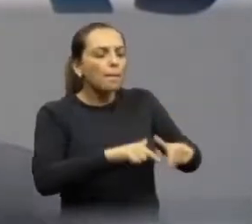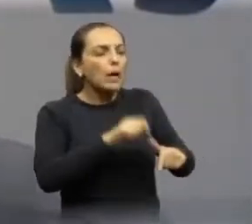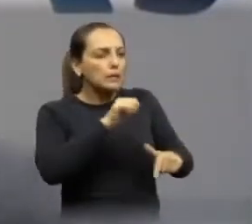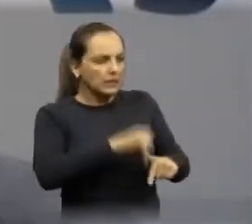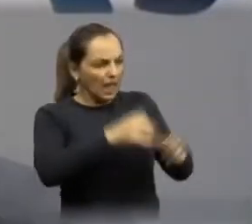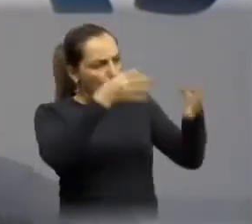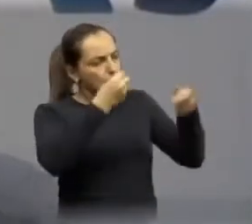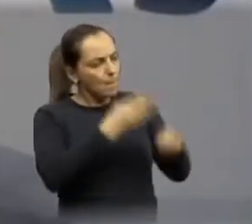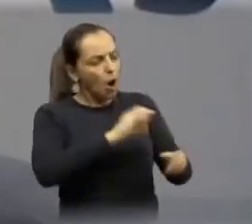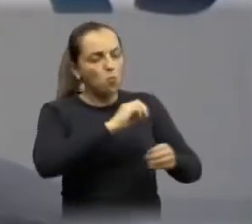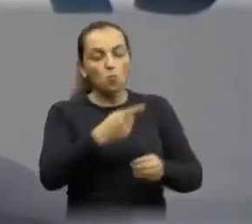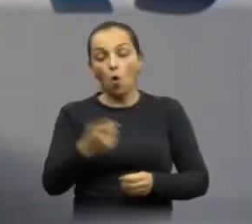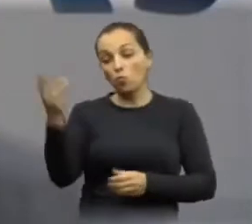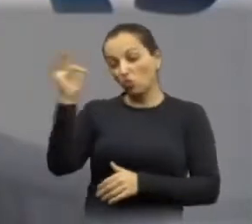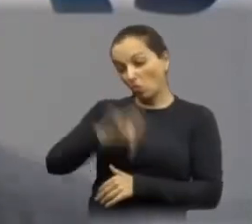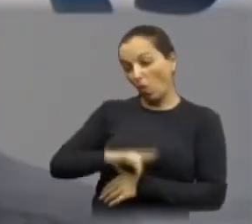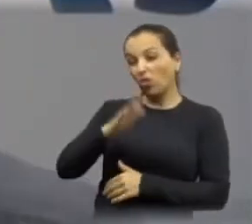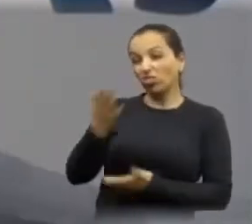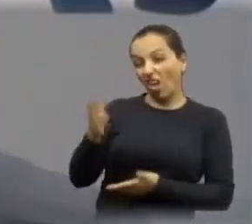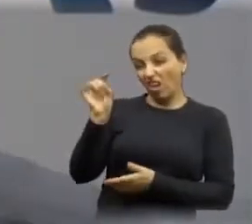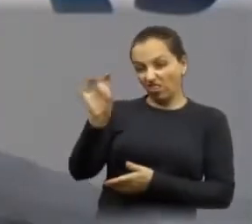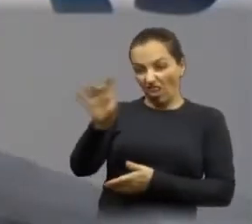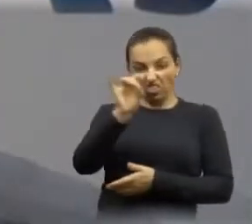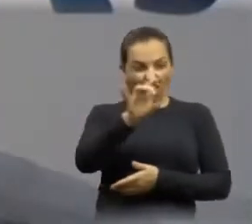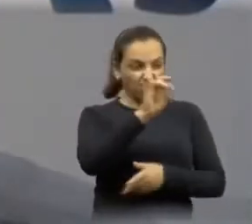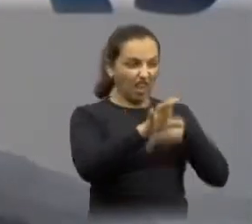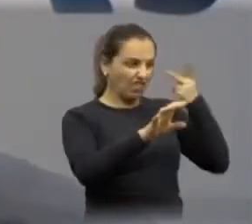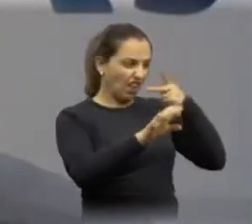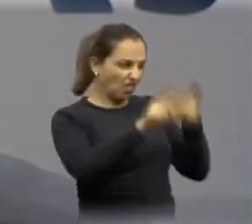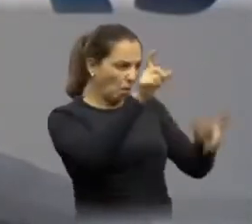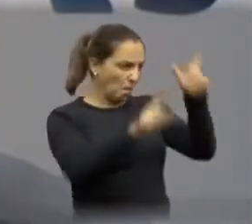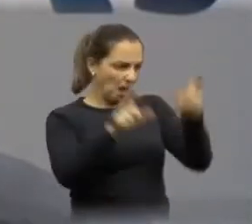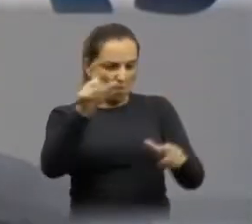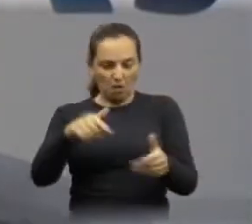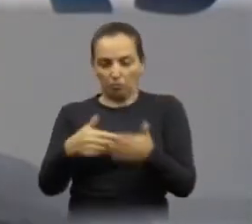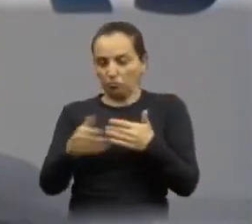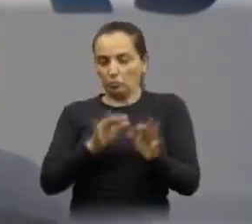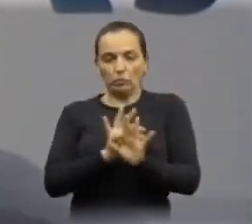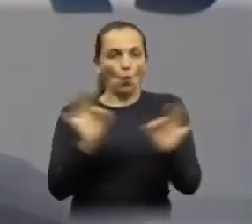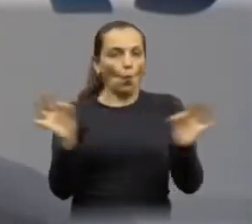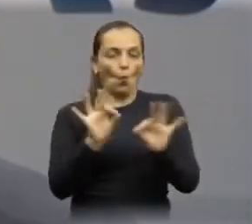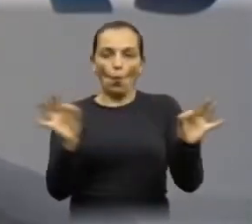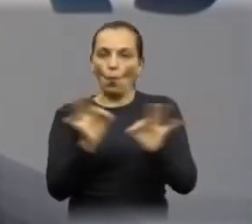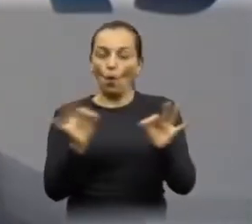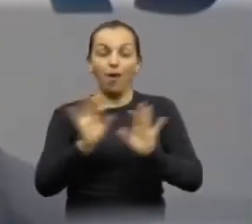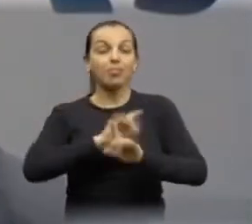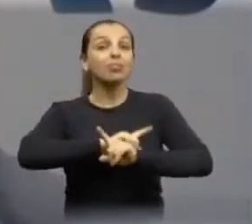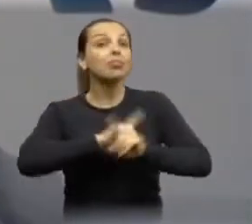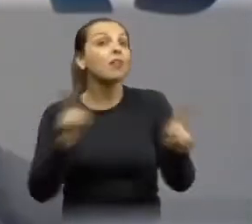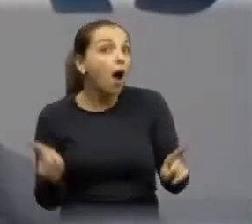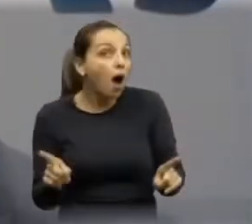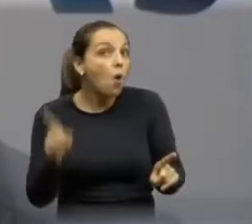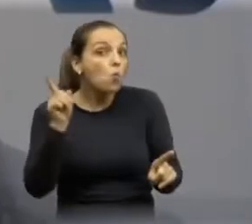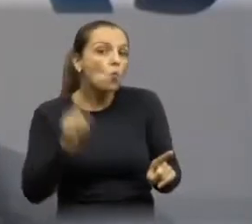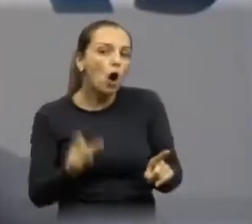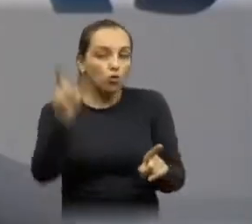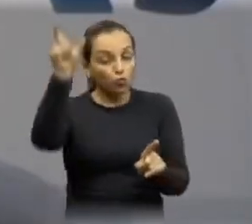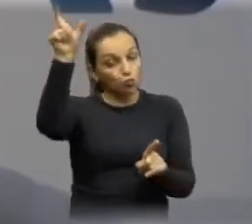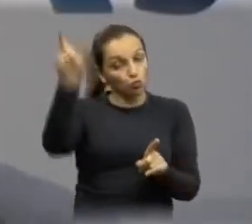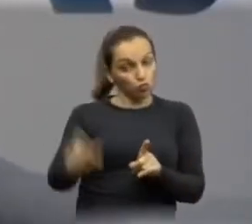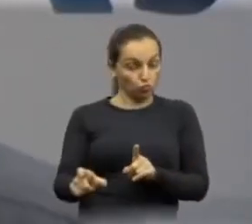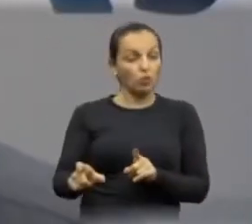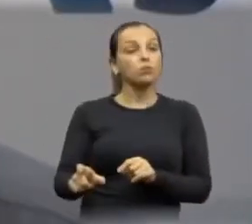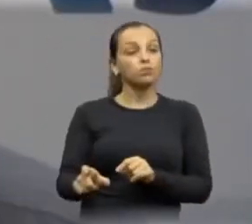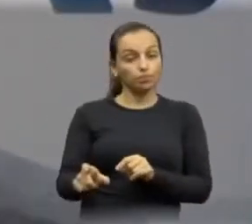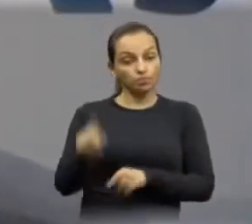se o mandato foi bom ou ruim não é um vereador ou uma pessoa, especialmente ela própria, né? Vai falar do mandato dela, certo?